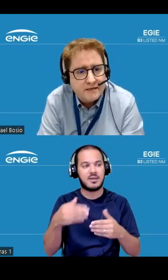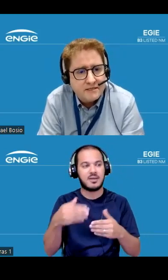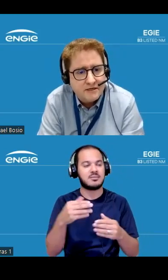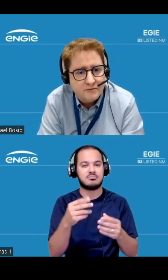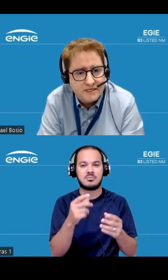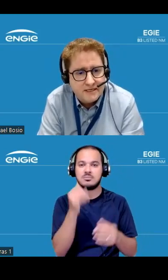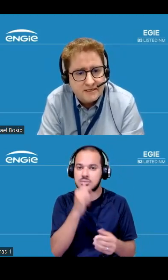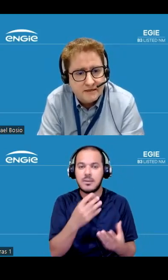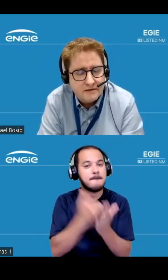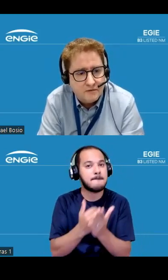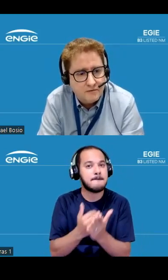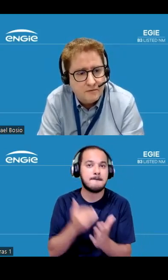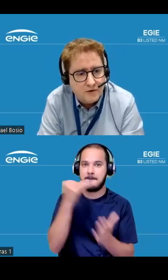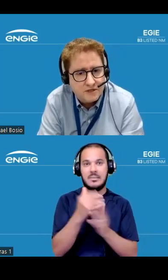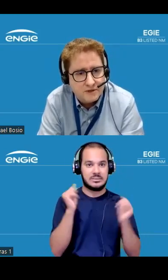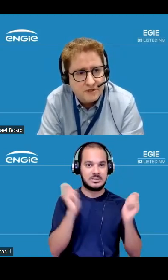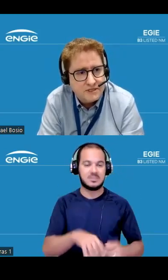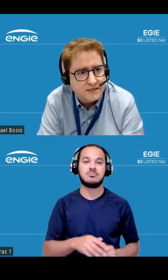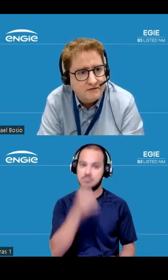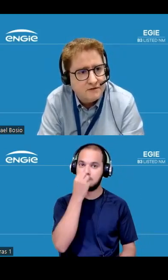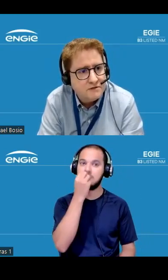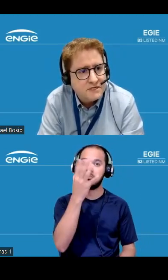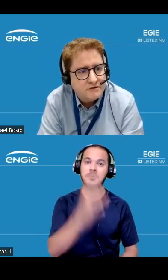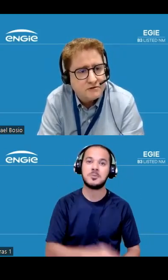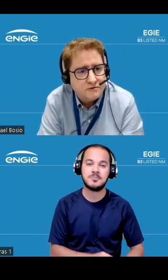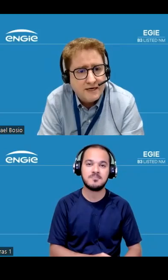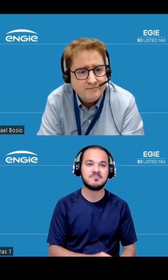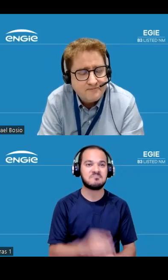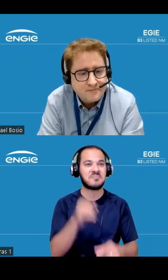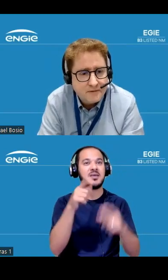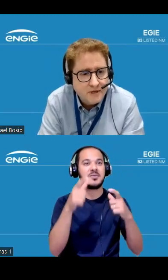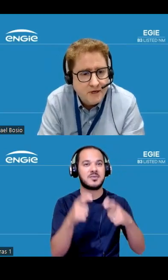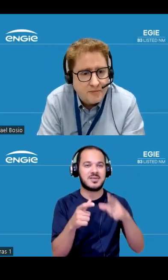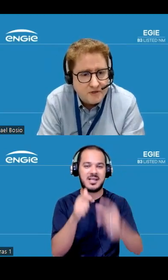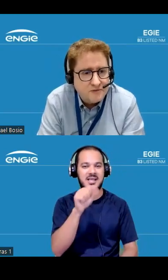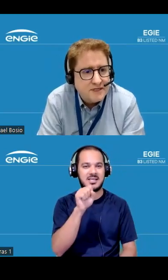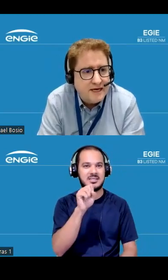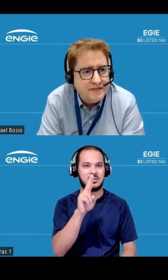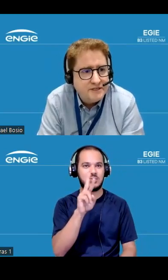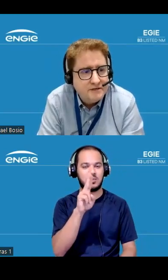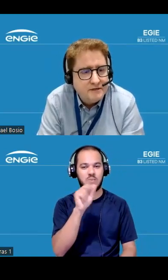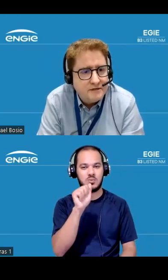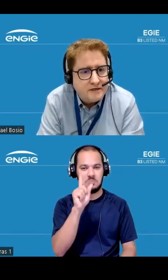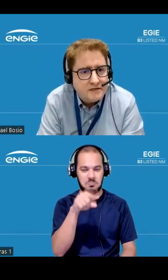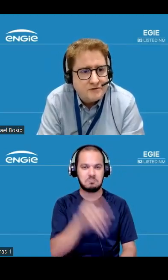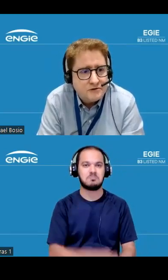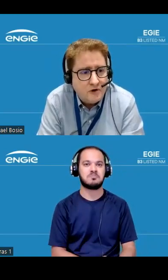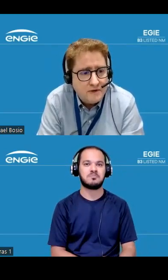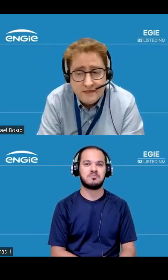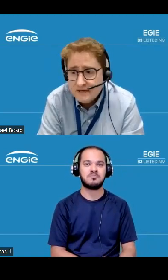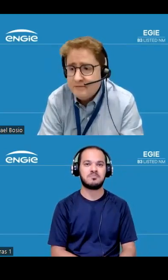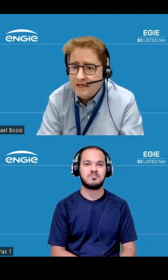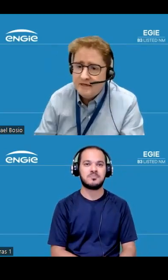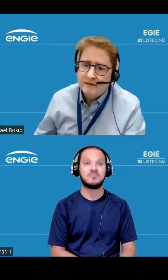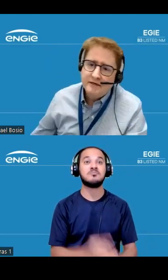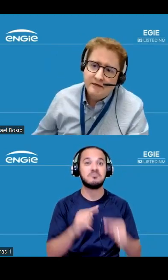para ser comercializada então uma ótima notícia aqui vindo de Serra do Assuruá próximo slide a Sussol